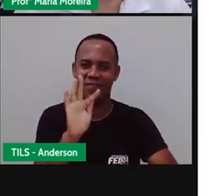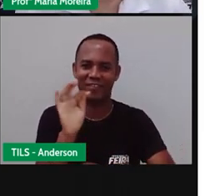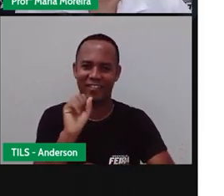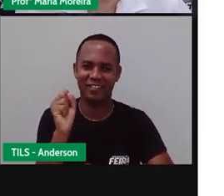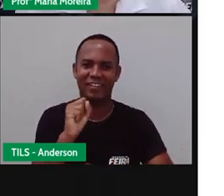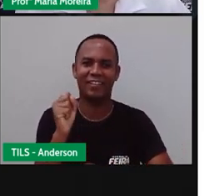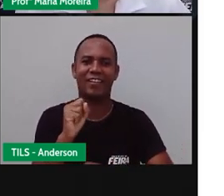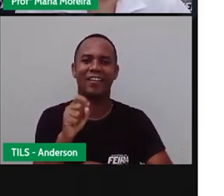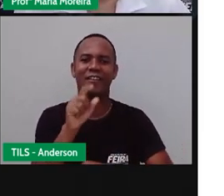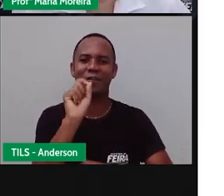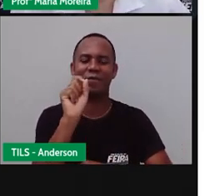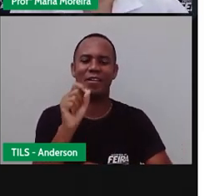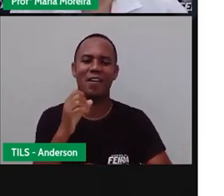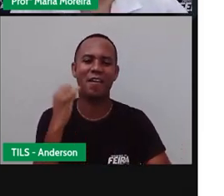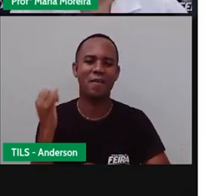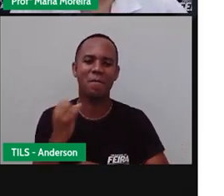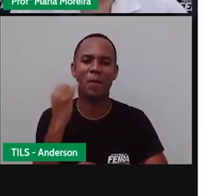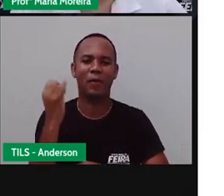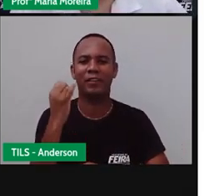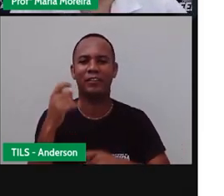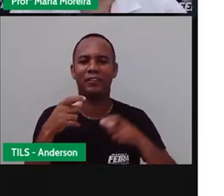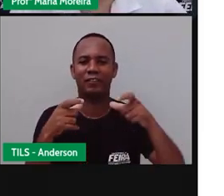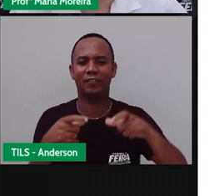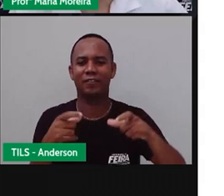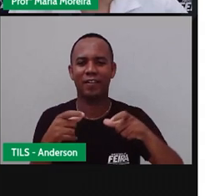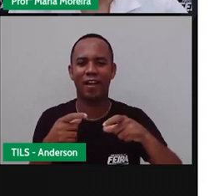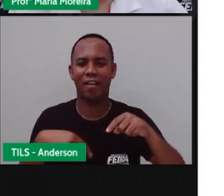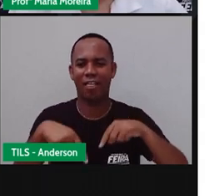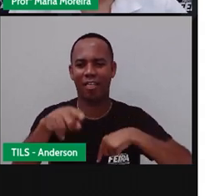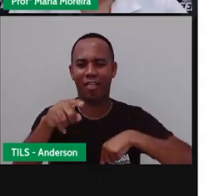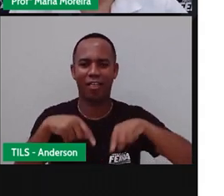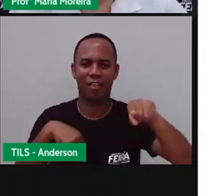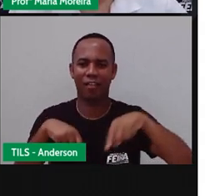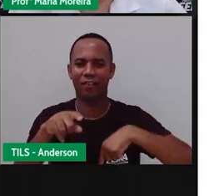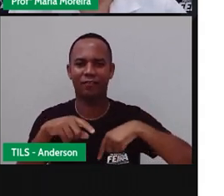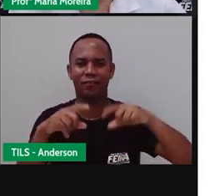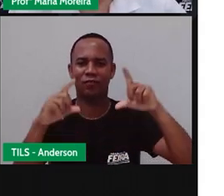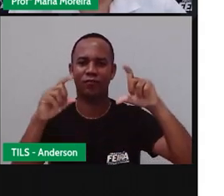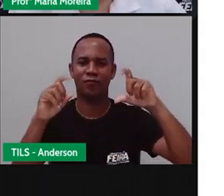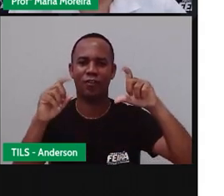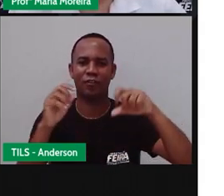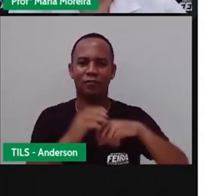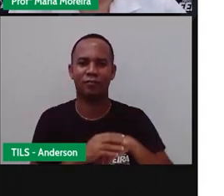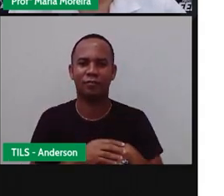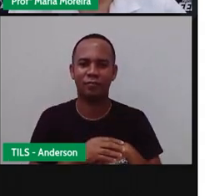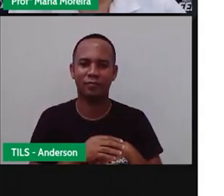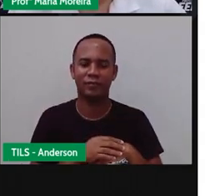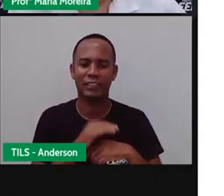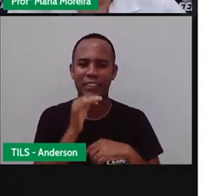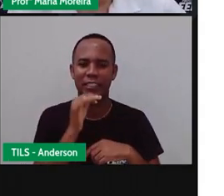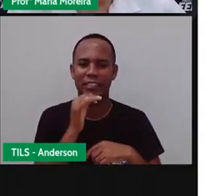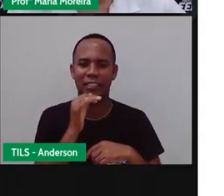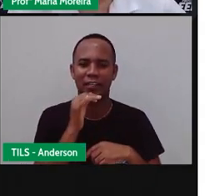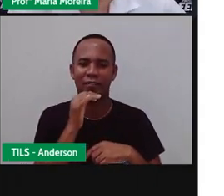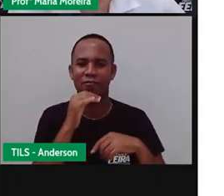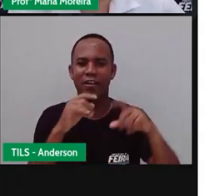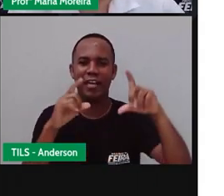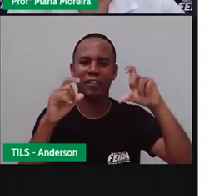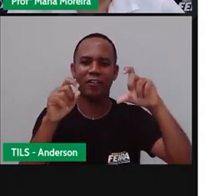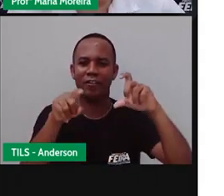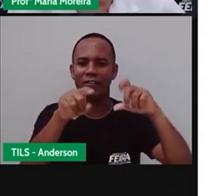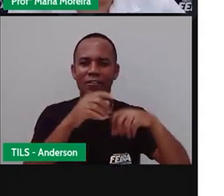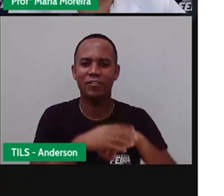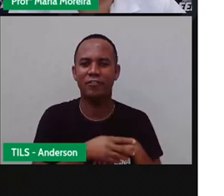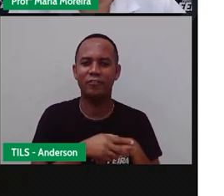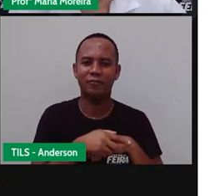E um importante ponto de parada para os viajantes. Então, aqui. Essa aqui já é uma foto mais atual, né? Da praça de alimentação, a gente